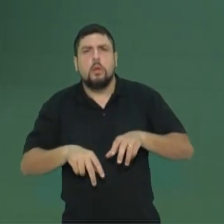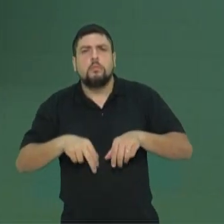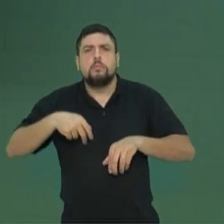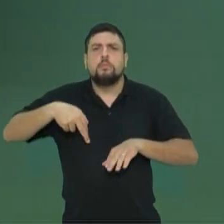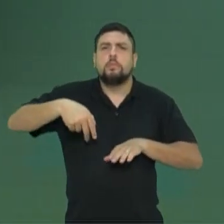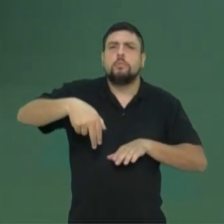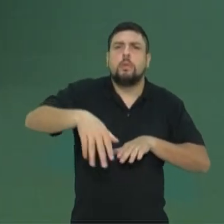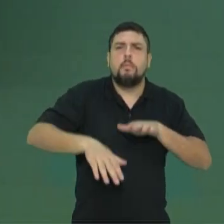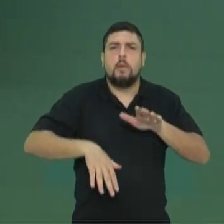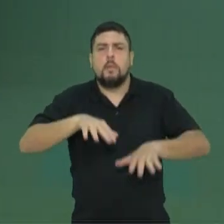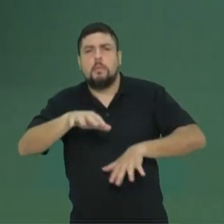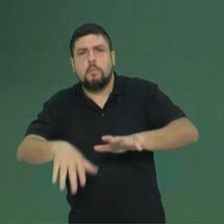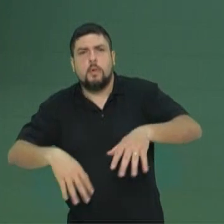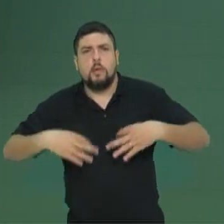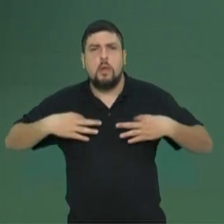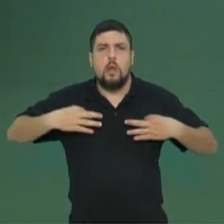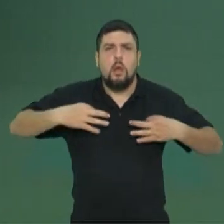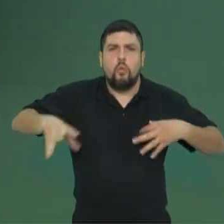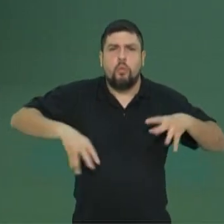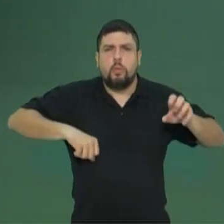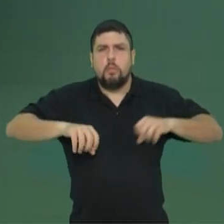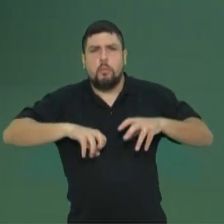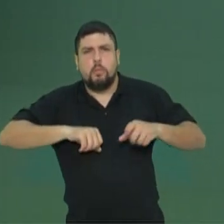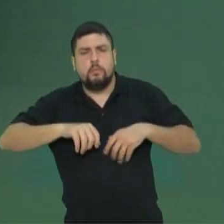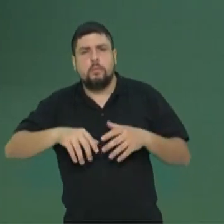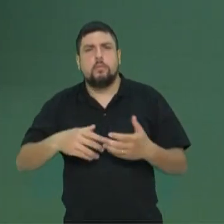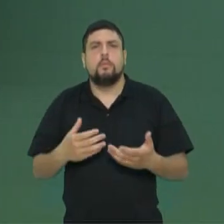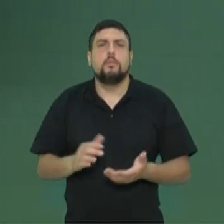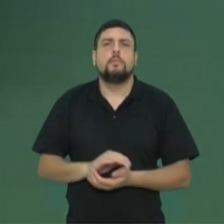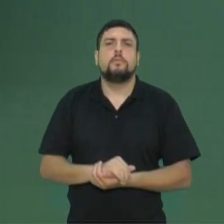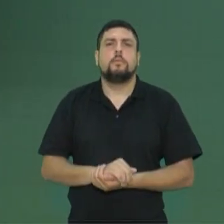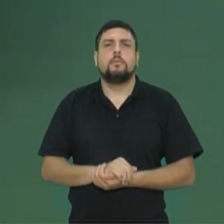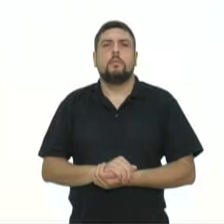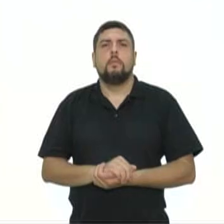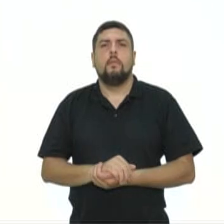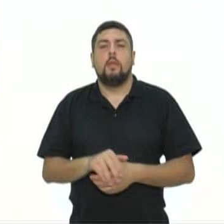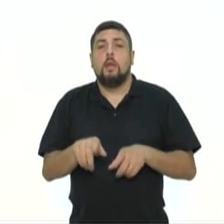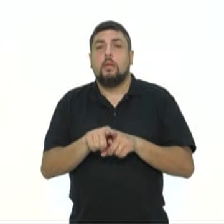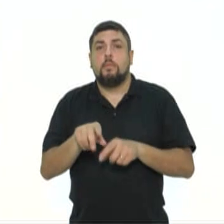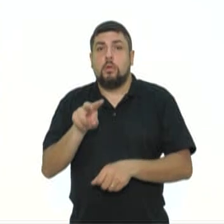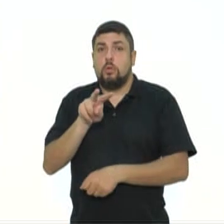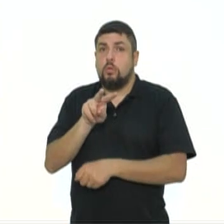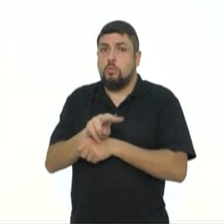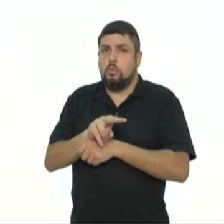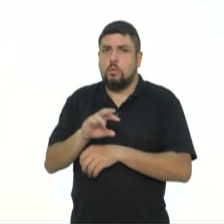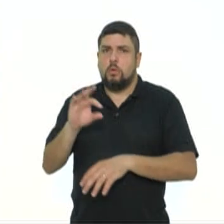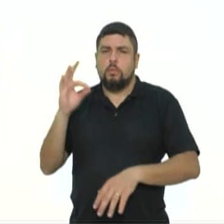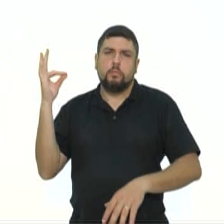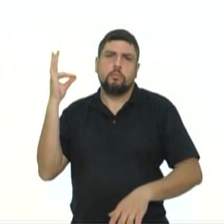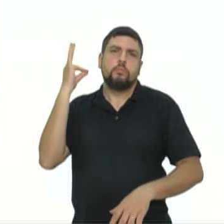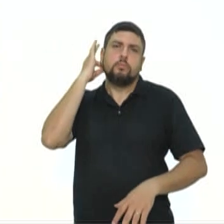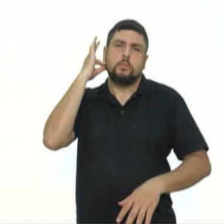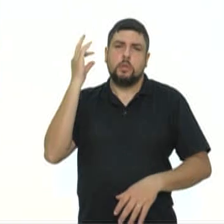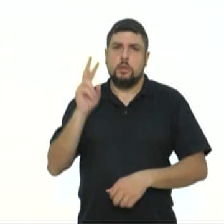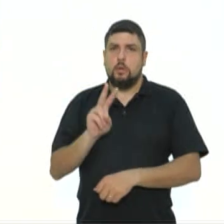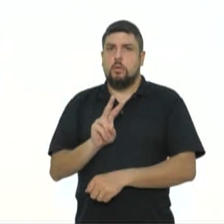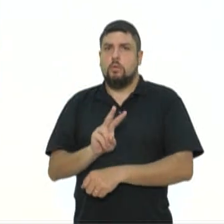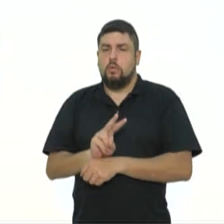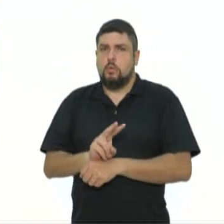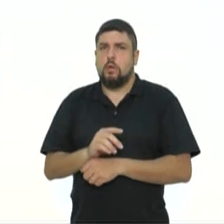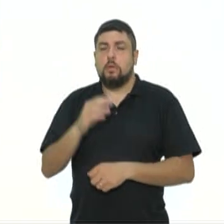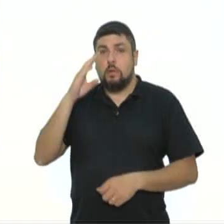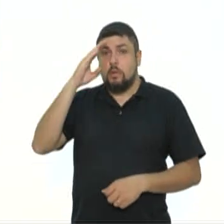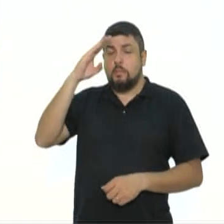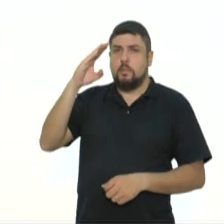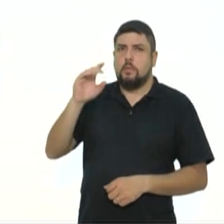um pouco de pólen na roupa, nos pelos, outros animais também. O cuidado com as abelhas, que são os principais polinizadores, não